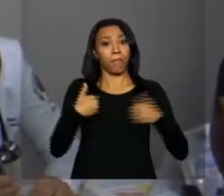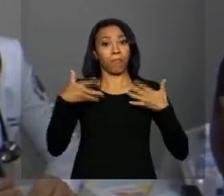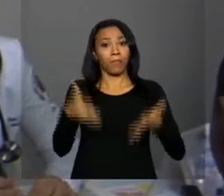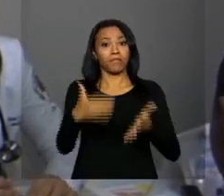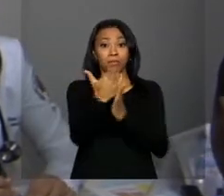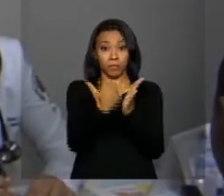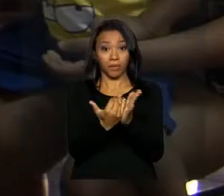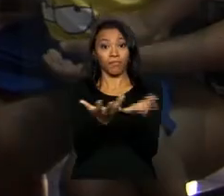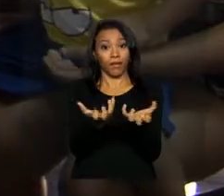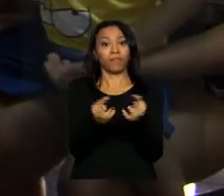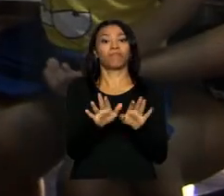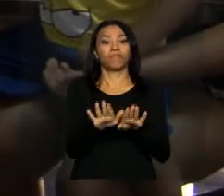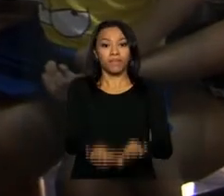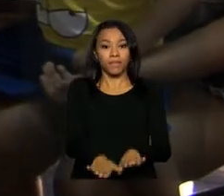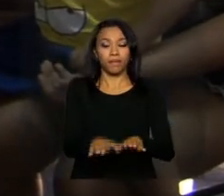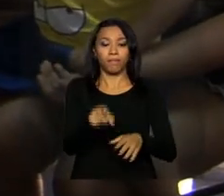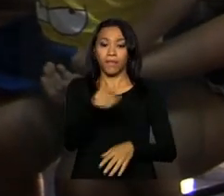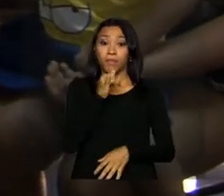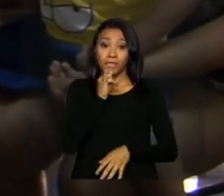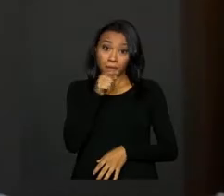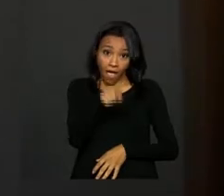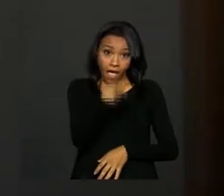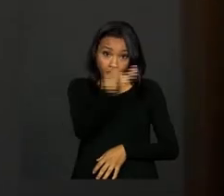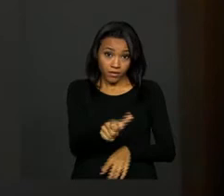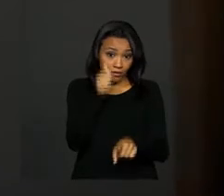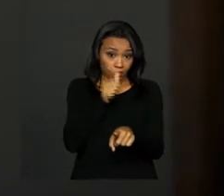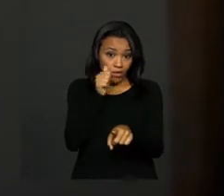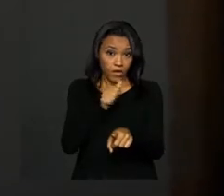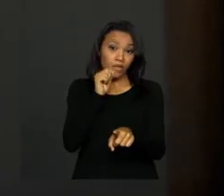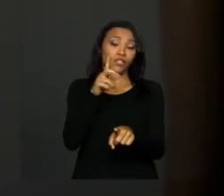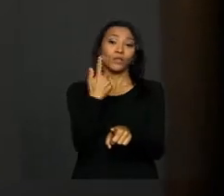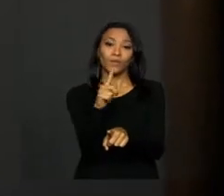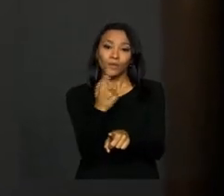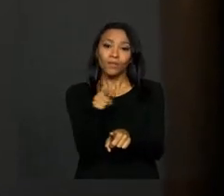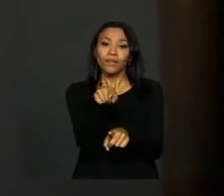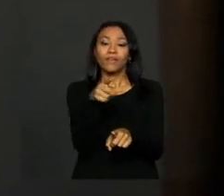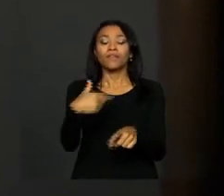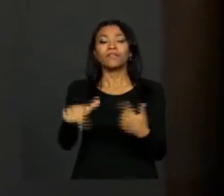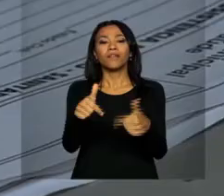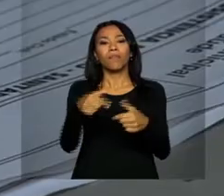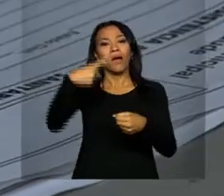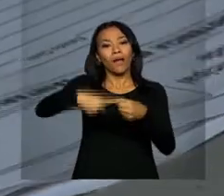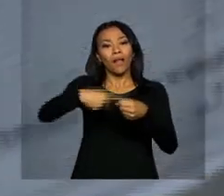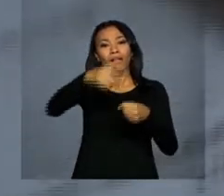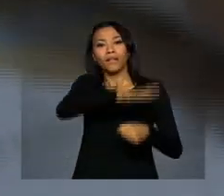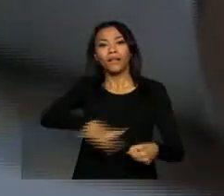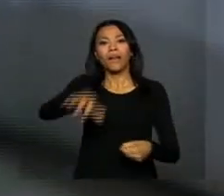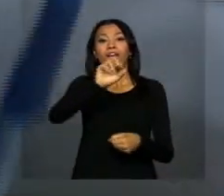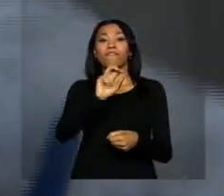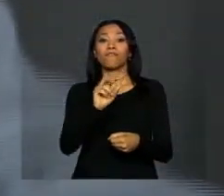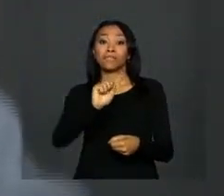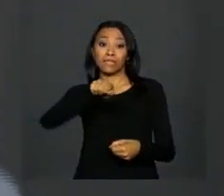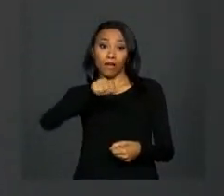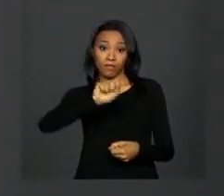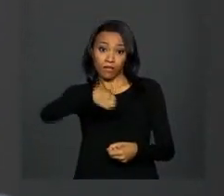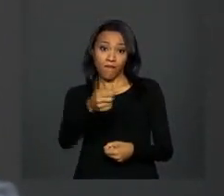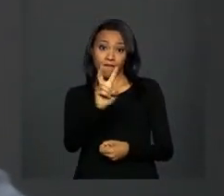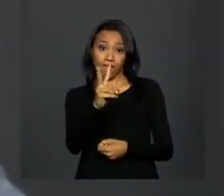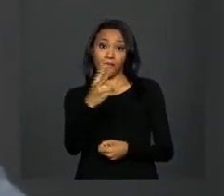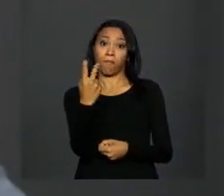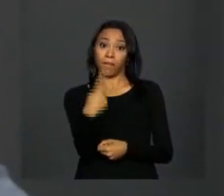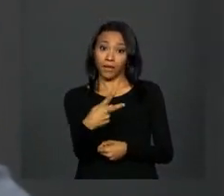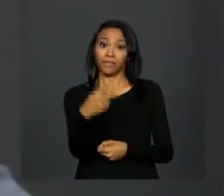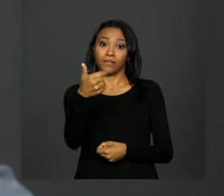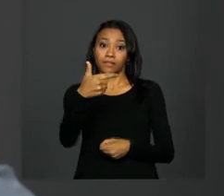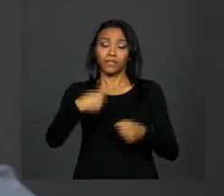se mantém. É o caso dessa médica goiana que atua no município de Valparaíso, em Goiás. Ela conta que